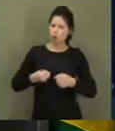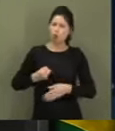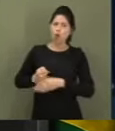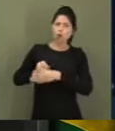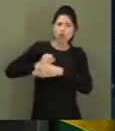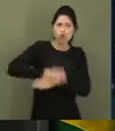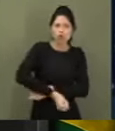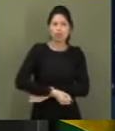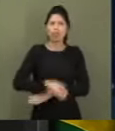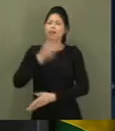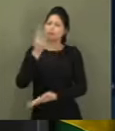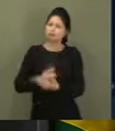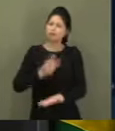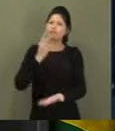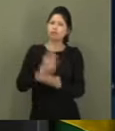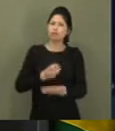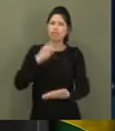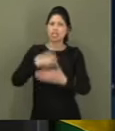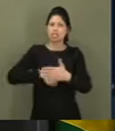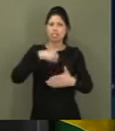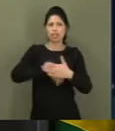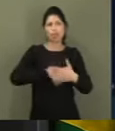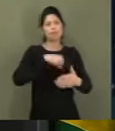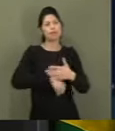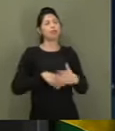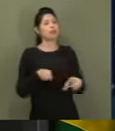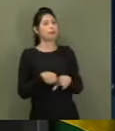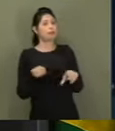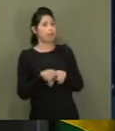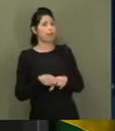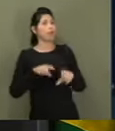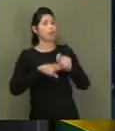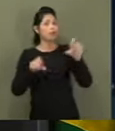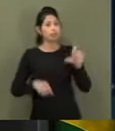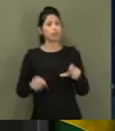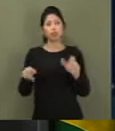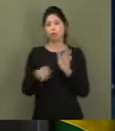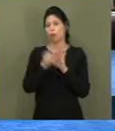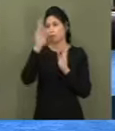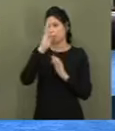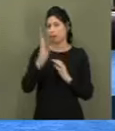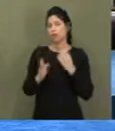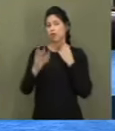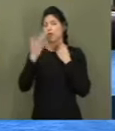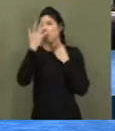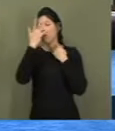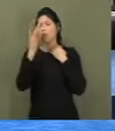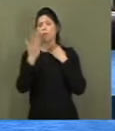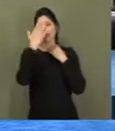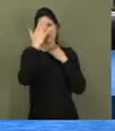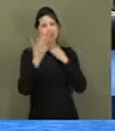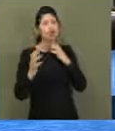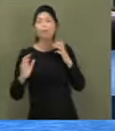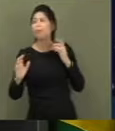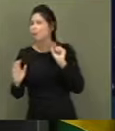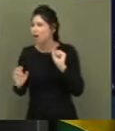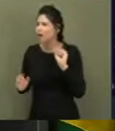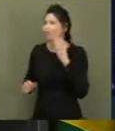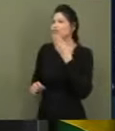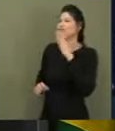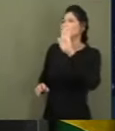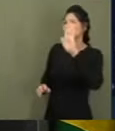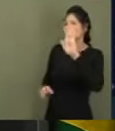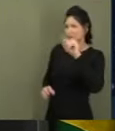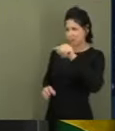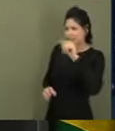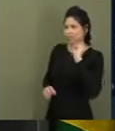candidatura avulsa ou independente no Brasil. Muito obrigado, senhor presidente. Claro, concedo a parte se o presidente